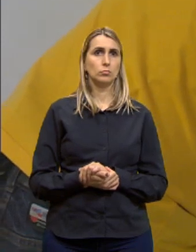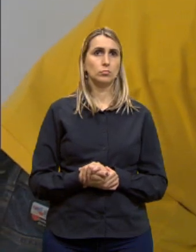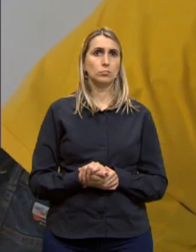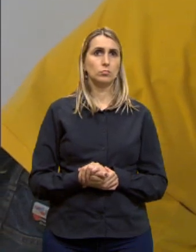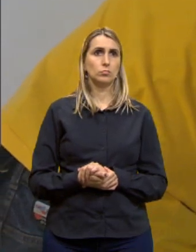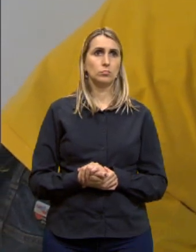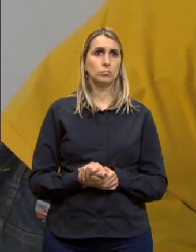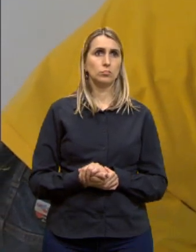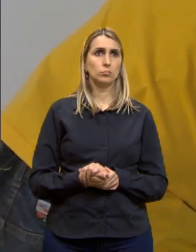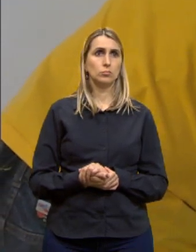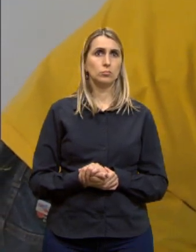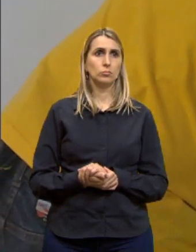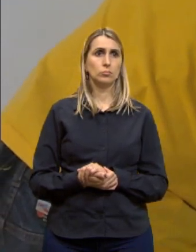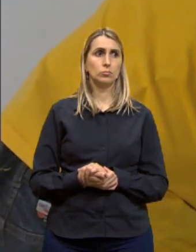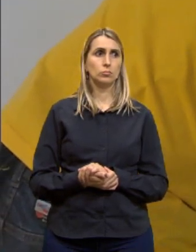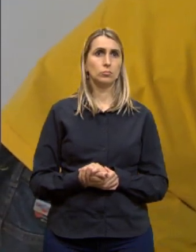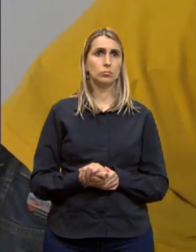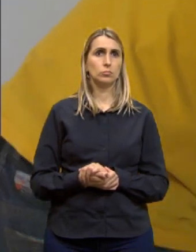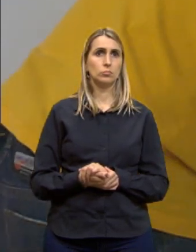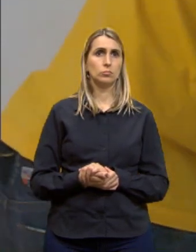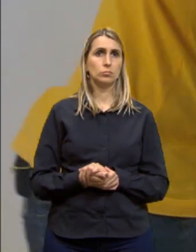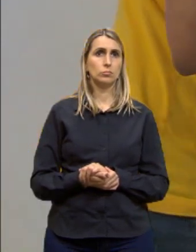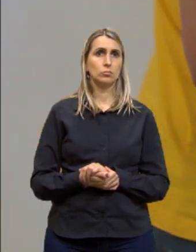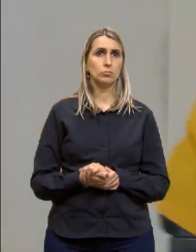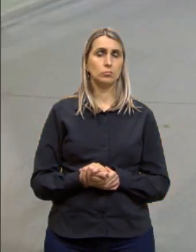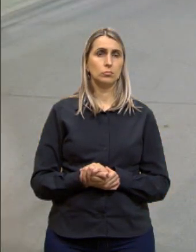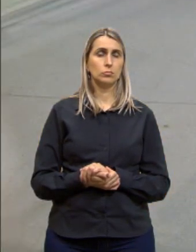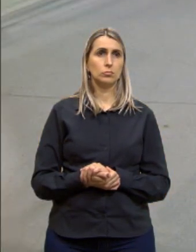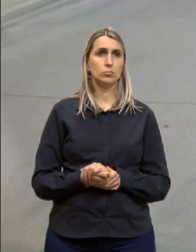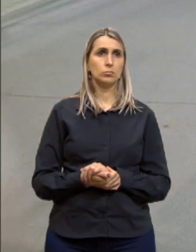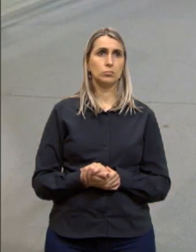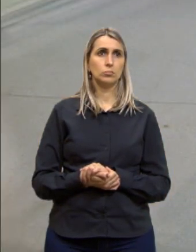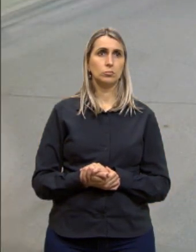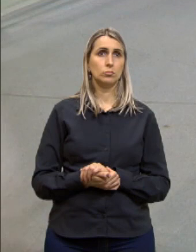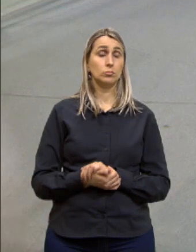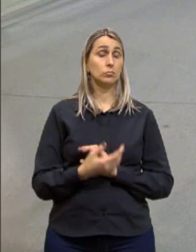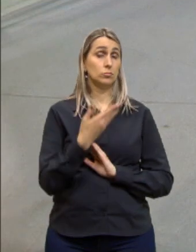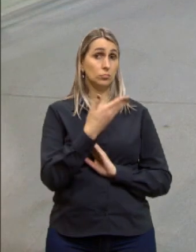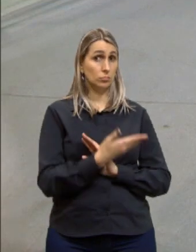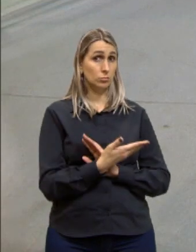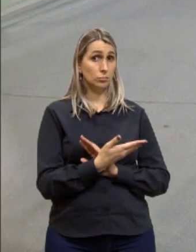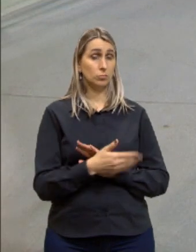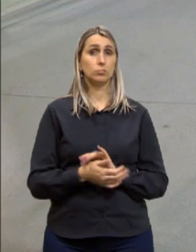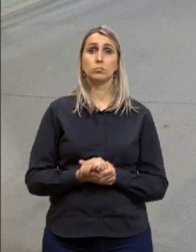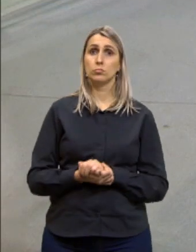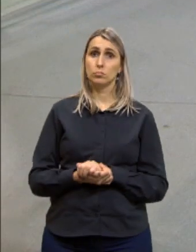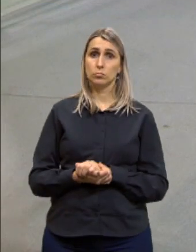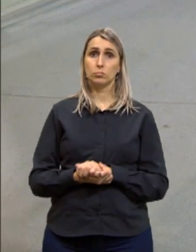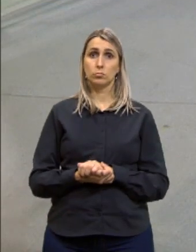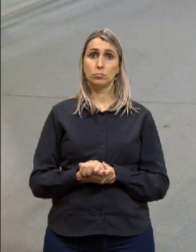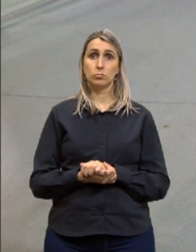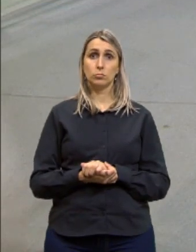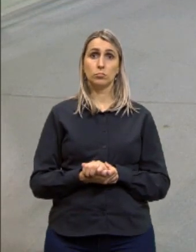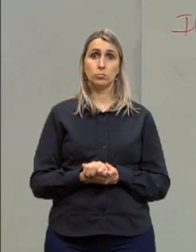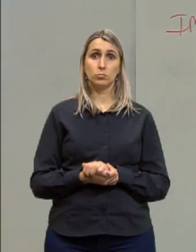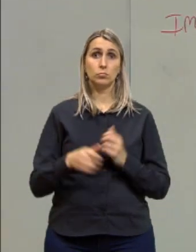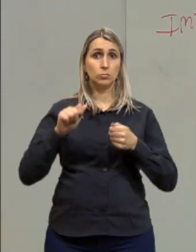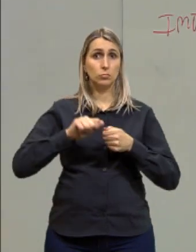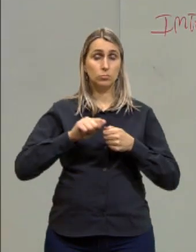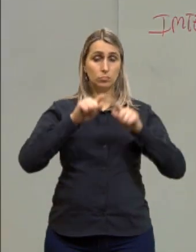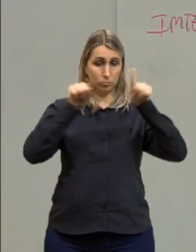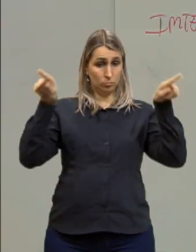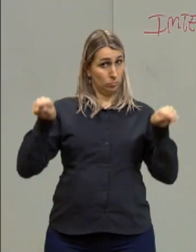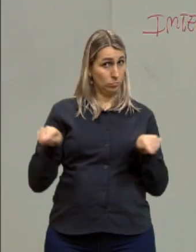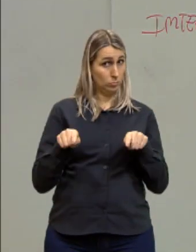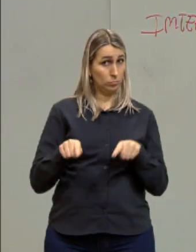Vou botar em de pergunta, não, deixa assim, como resolver o problema. isso aqui, gente, isso aqui que eu fiz no quadro para